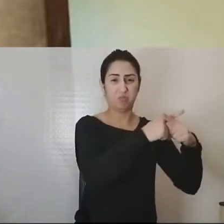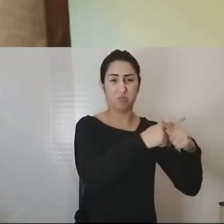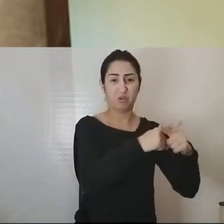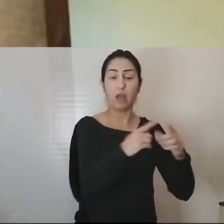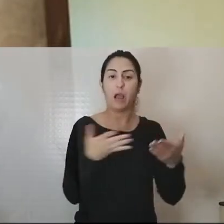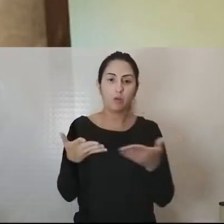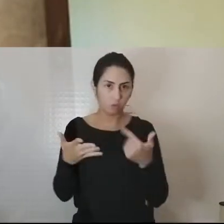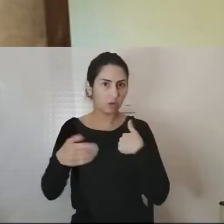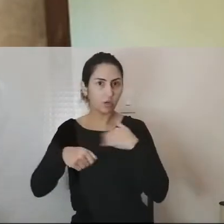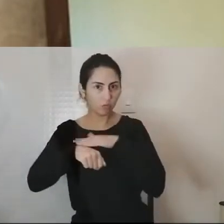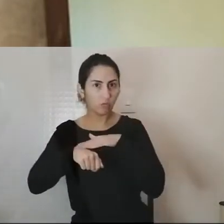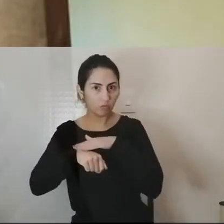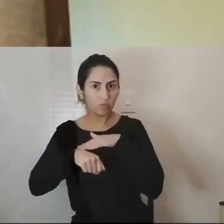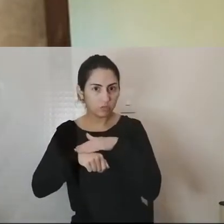momento em que eu estou a falar,